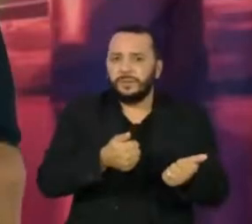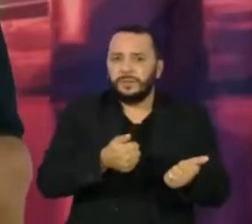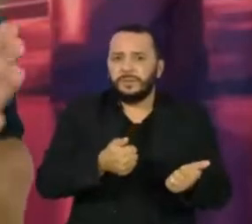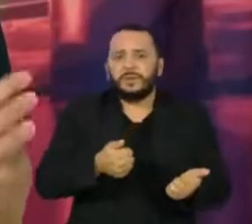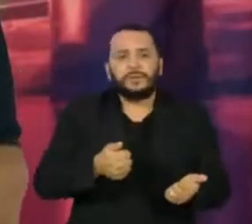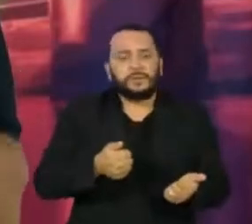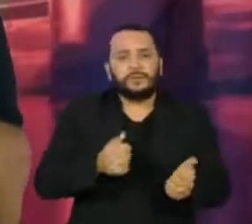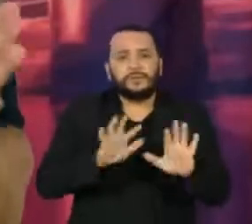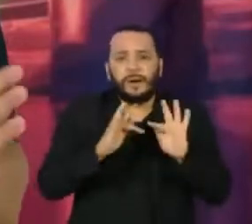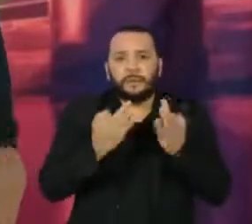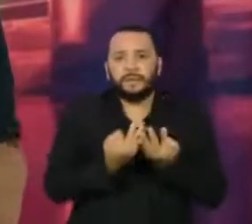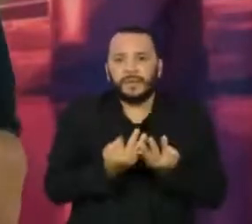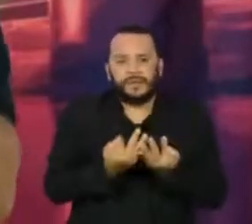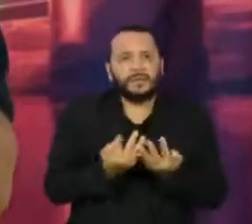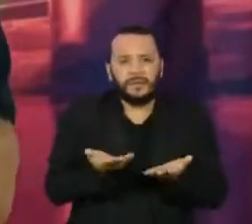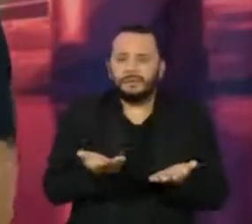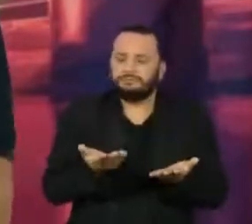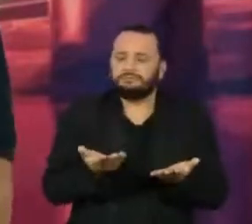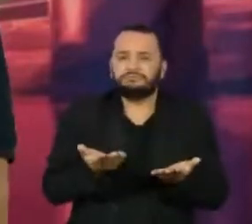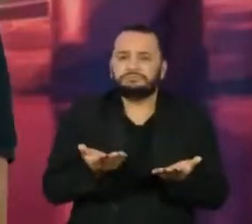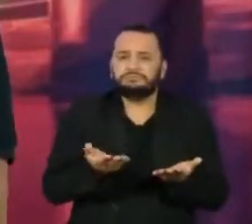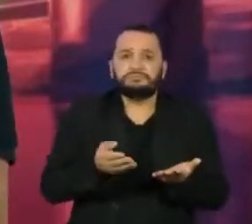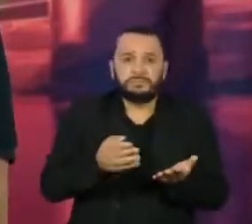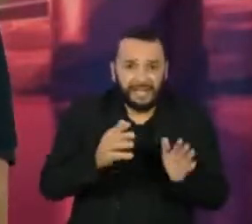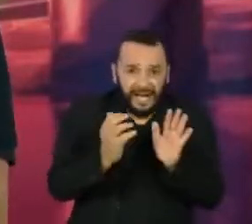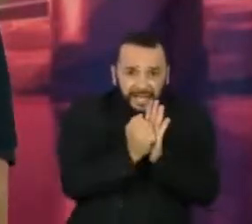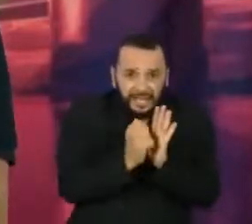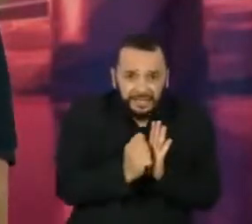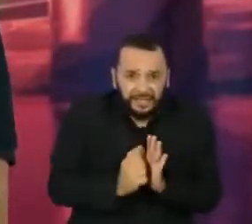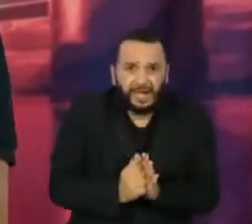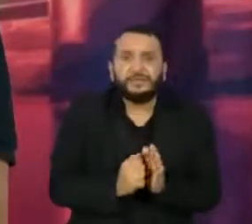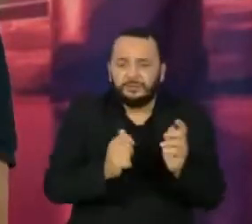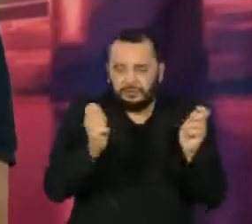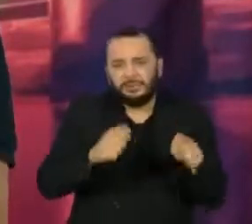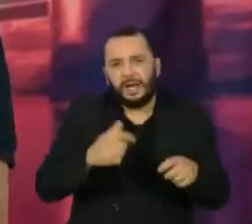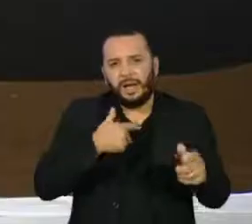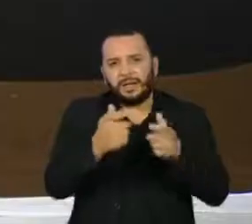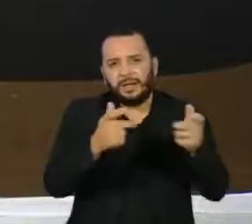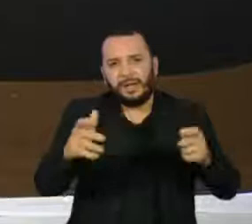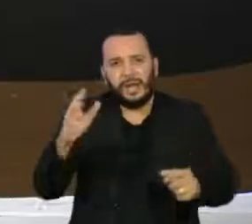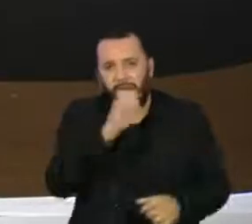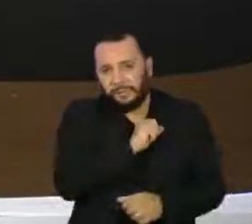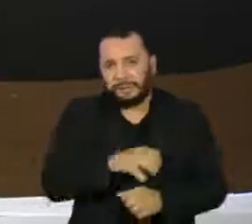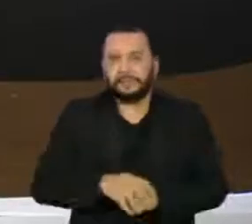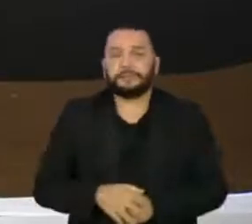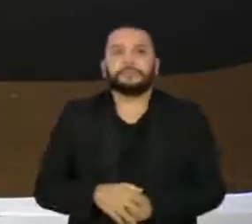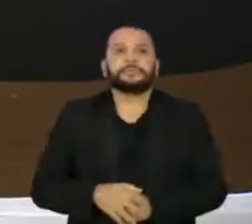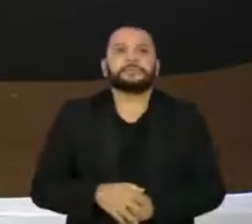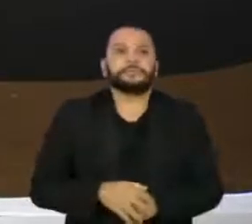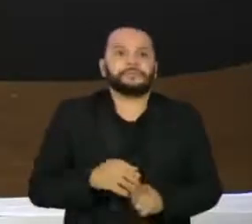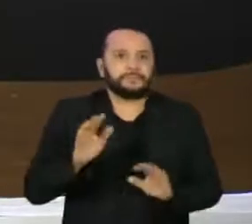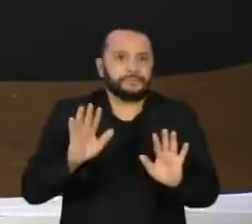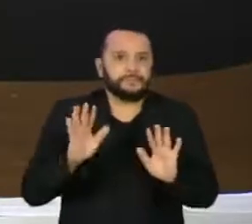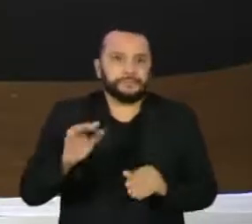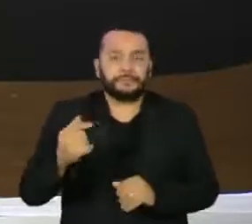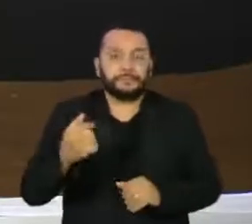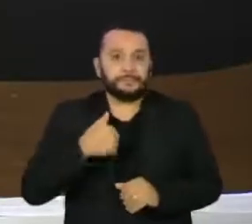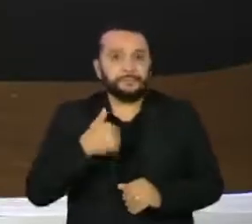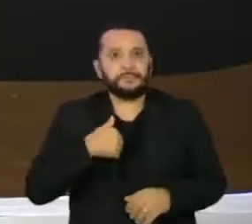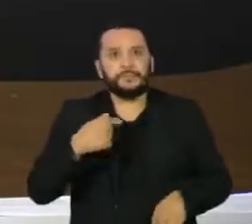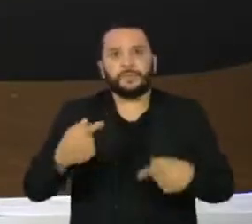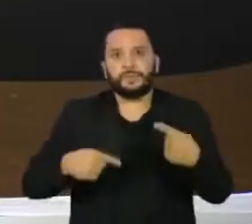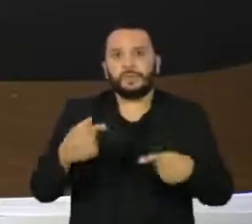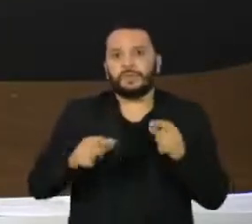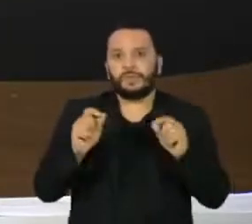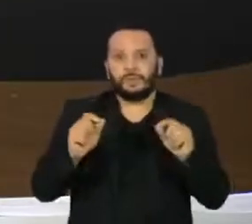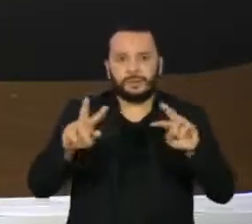indicador que identifique as pessoas mais vulneráveis. Antes de passar para o Thomas, eu vou ficar nessa discussão das